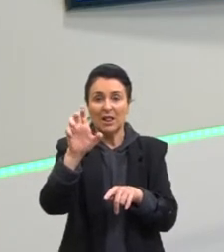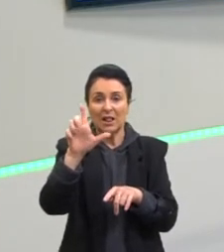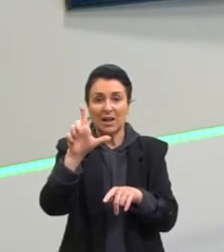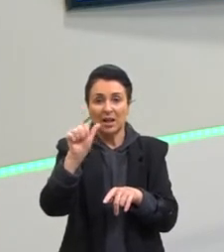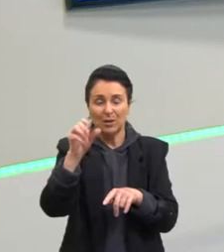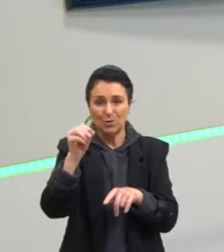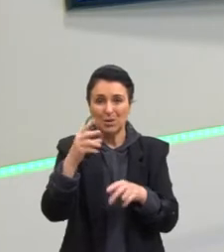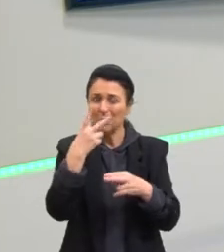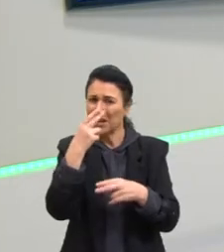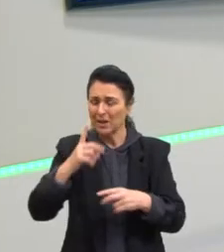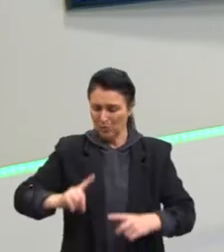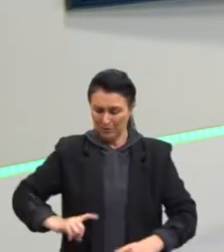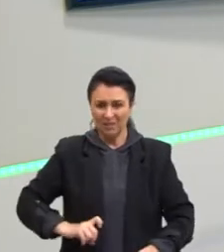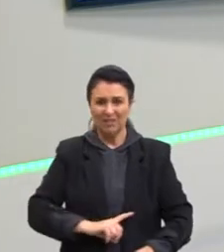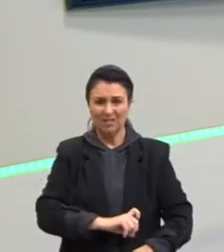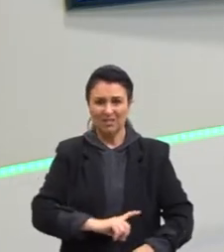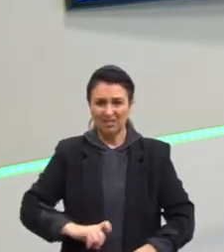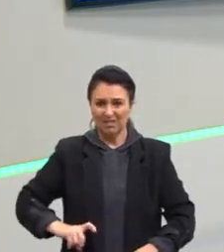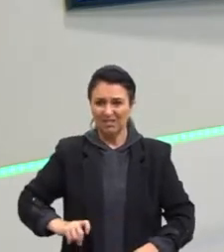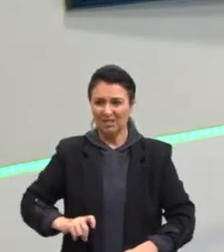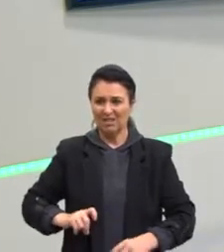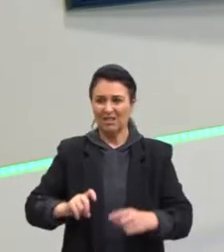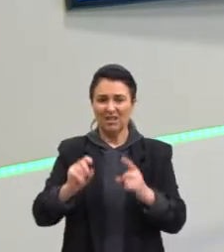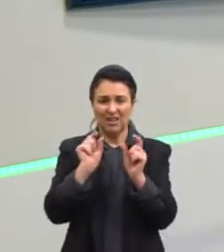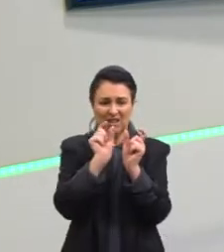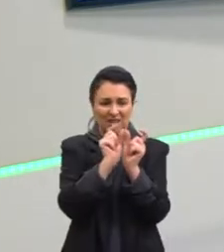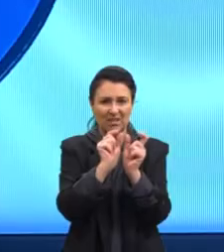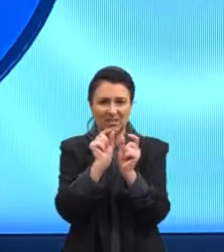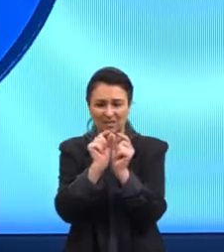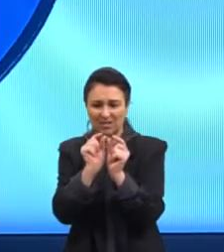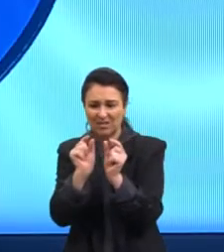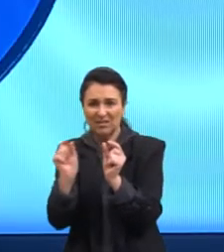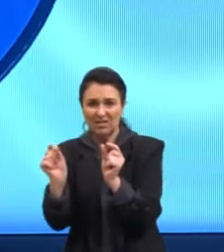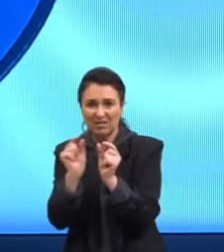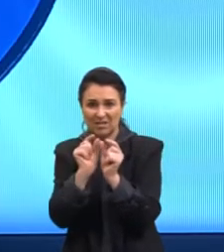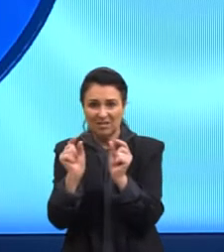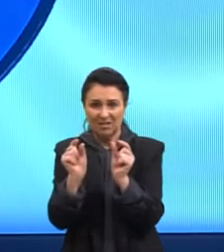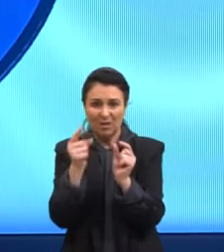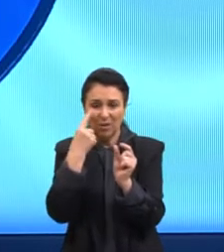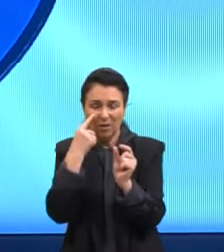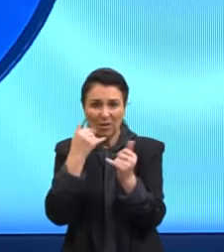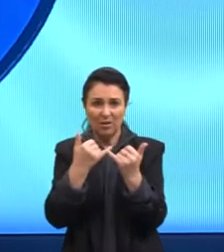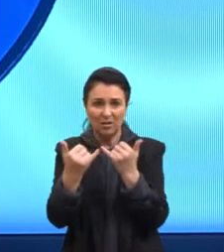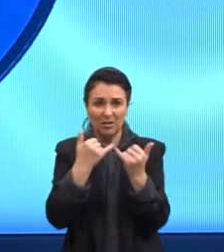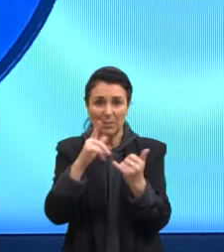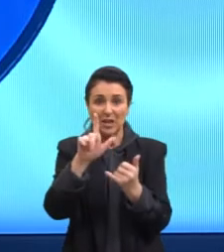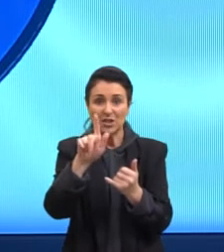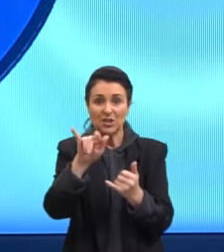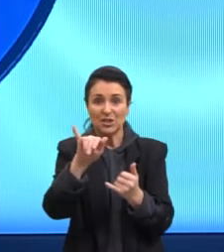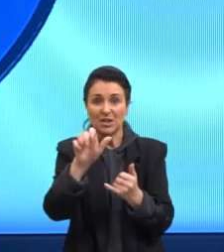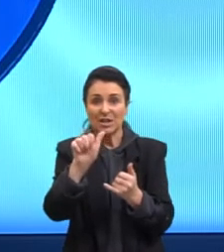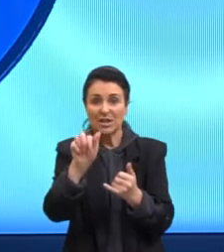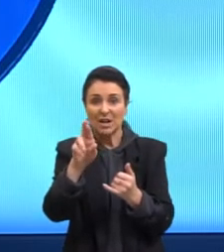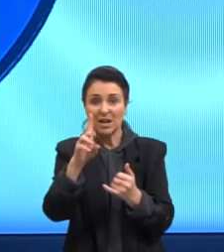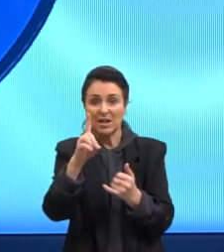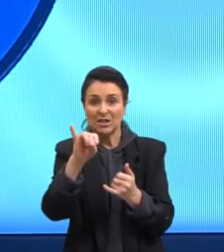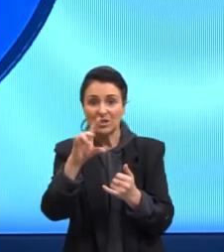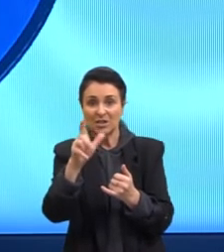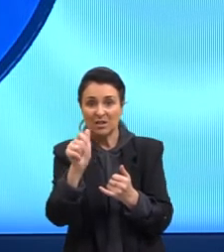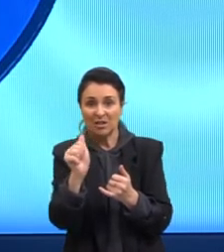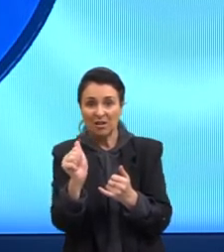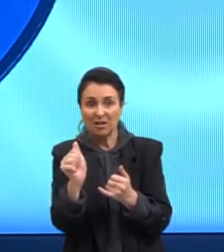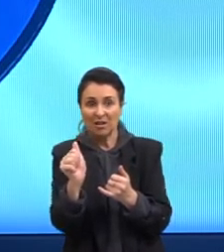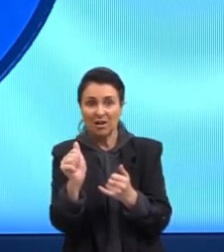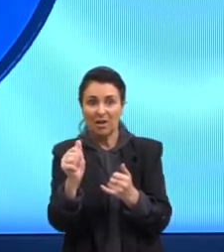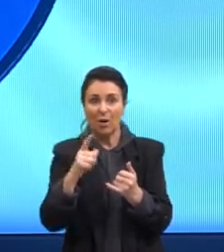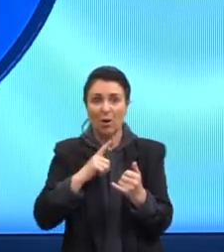trepanossoma cruzi. Aqui, nessa segunda imagem, nós temos um exemplo aqui da giardia. Elas têm